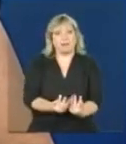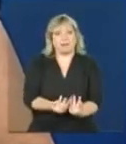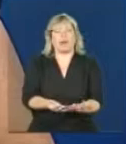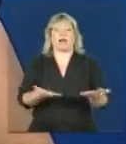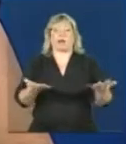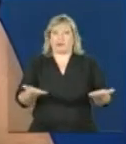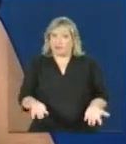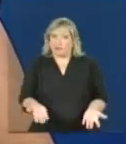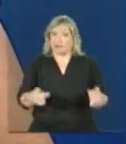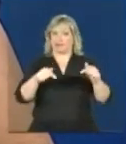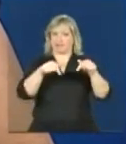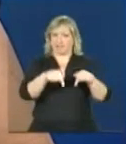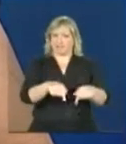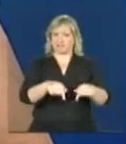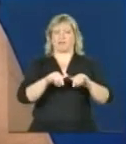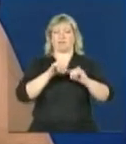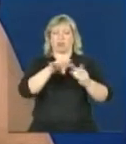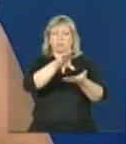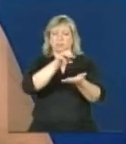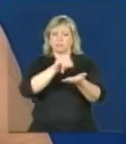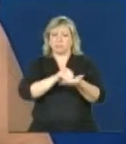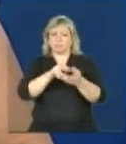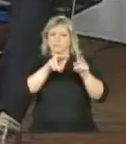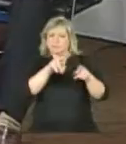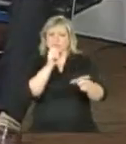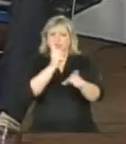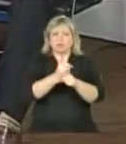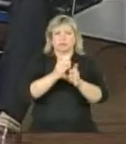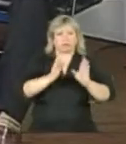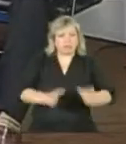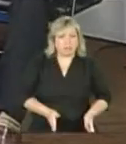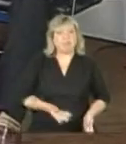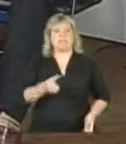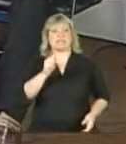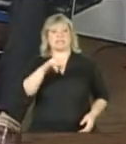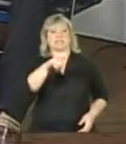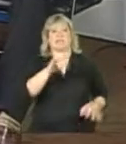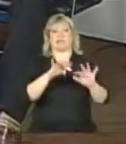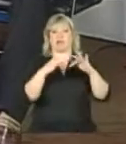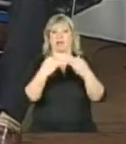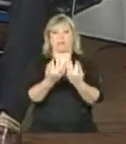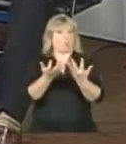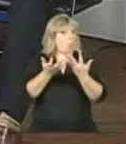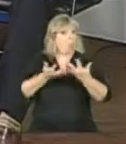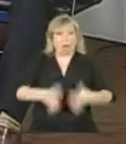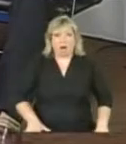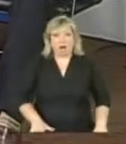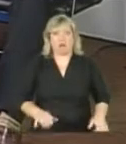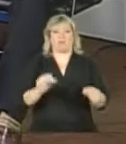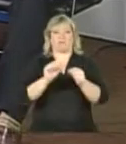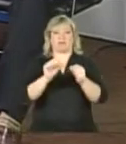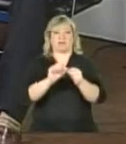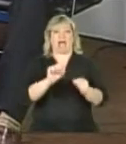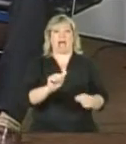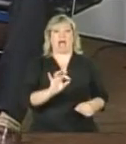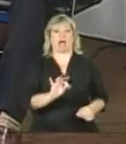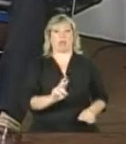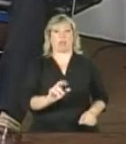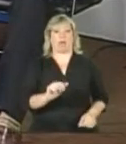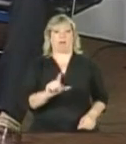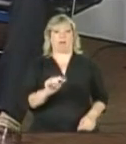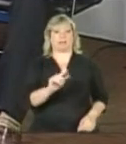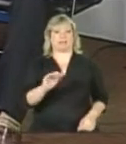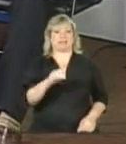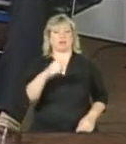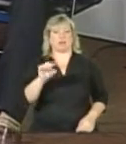depender desse parecer, e se a família não quiser atualizar a informação no Cadastro Único, a família tem